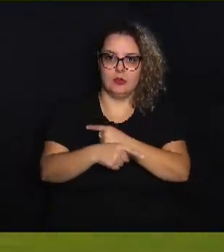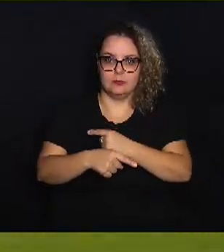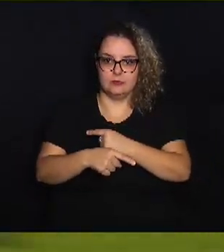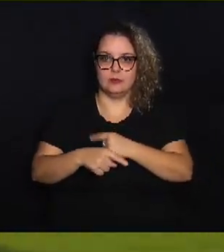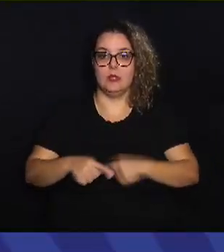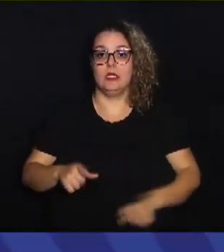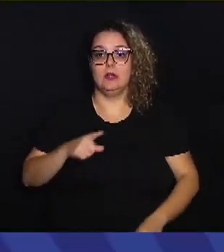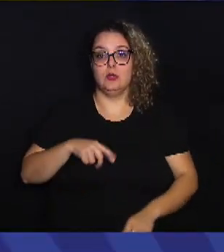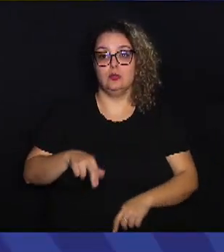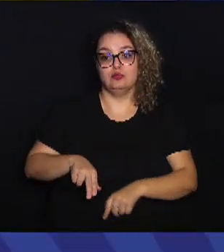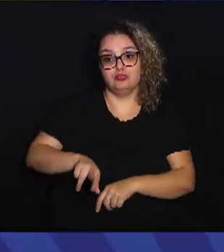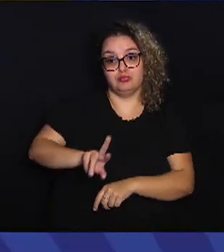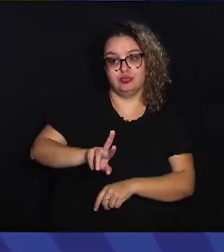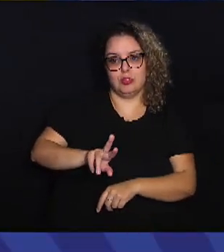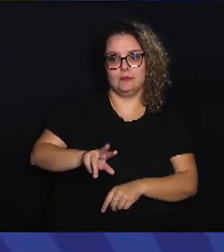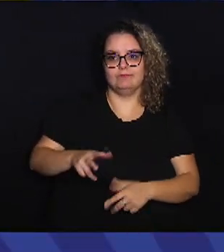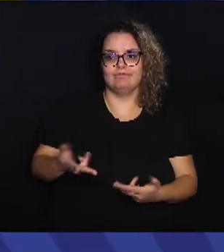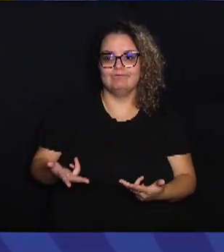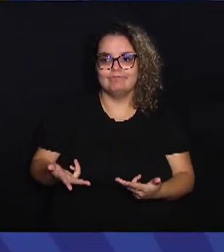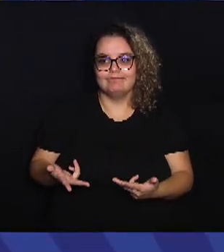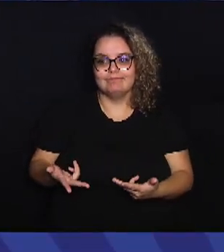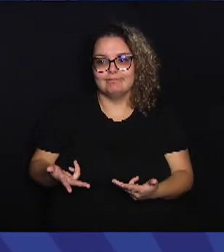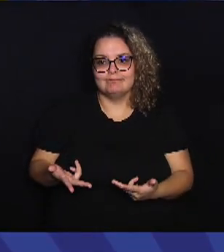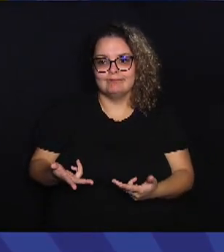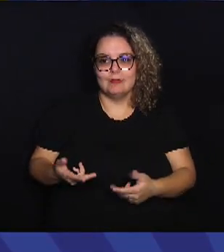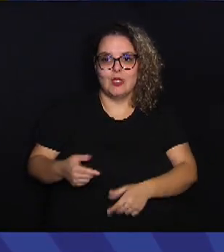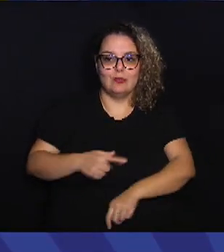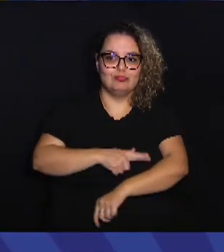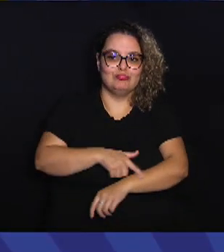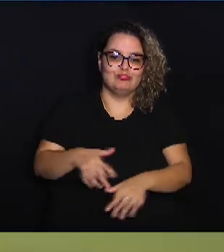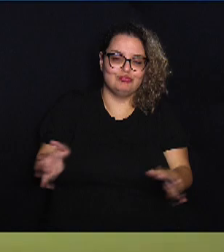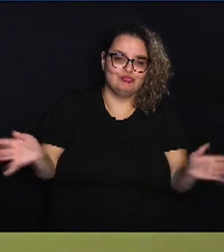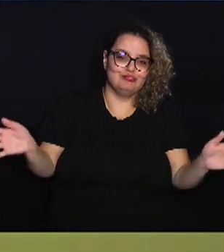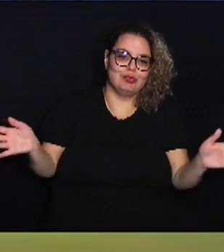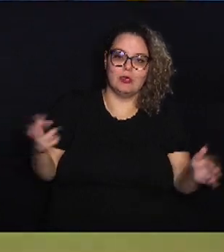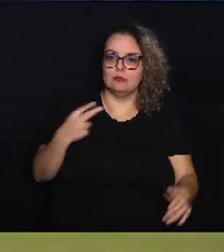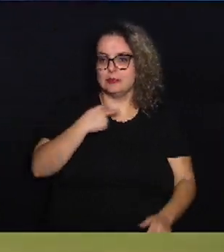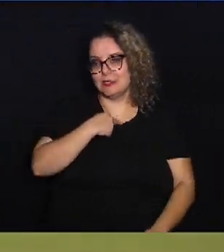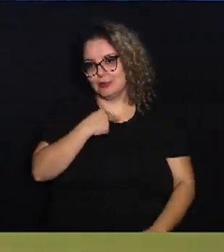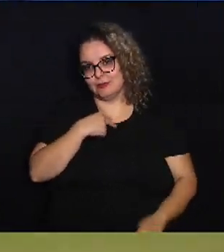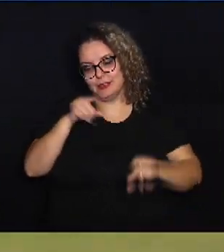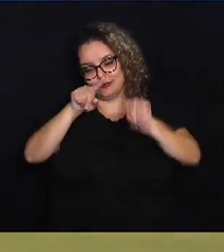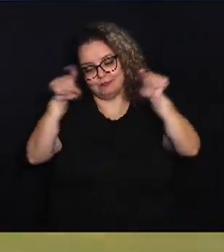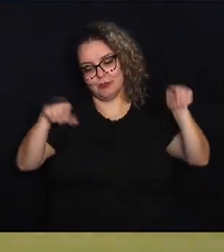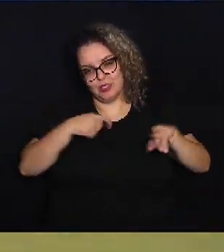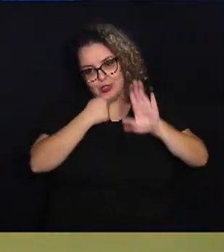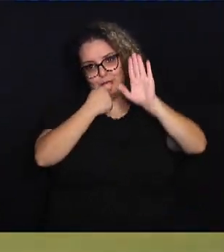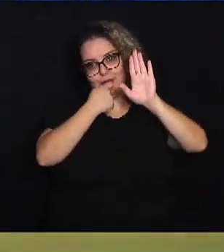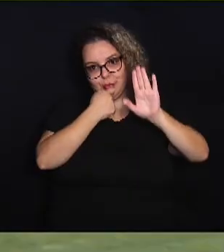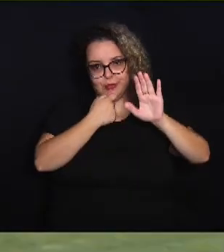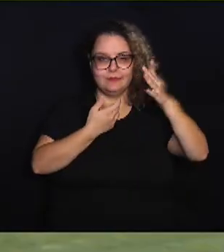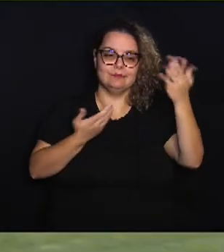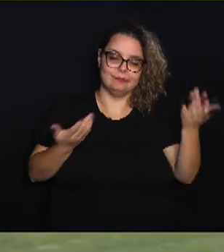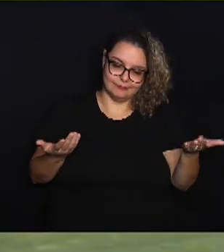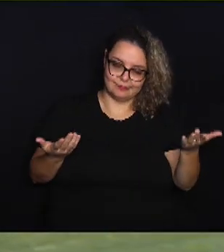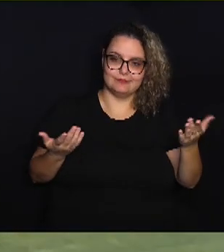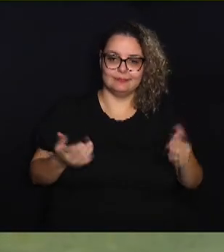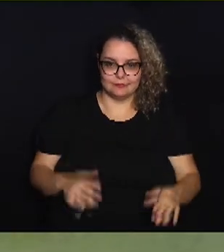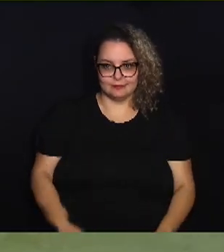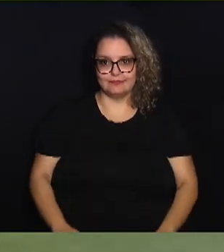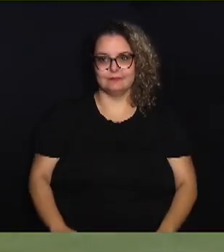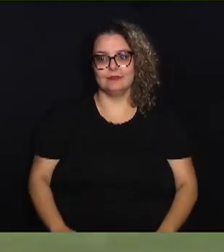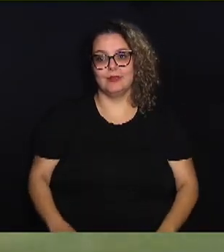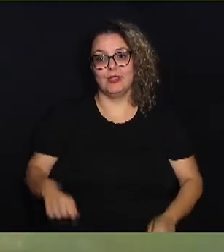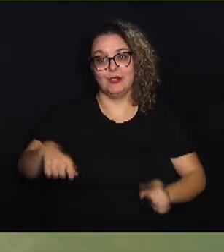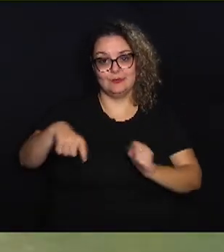carrinho, mas tirou a bola com o braço aberto, aí não pode, né? Pênalti marcado pelo VAR e